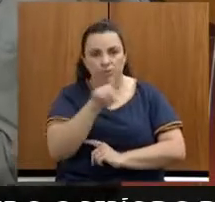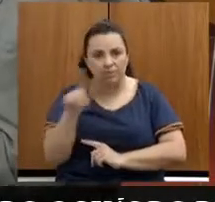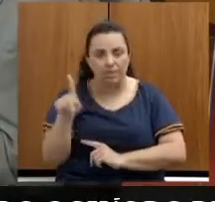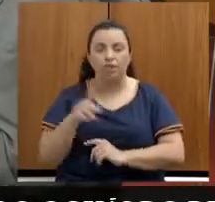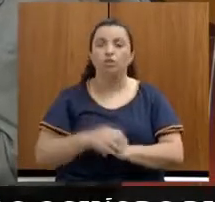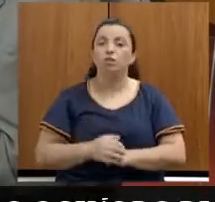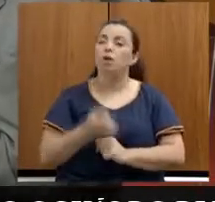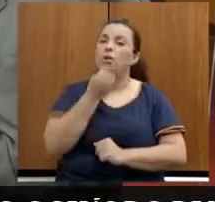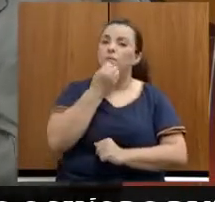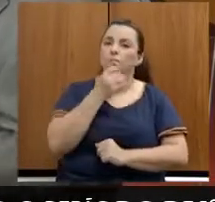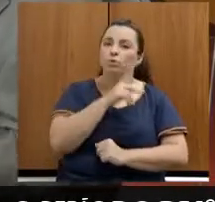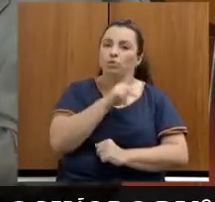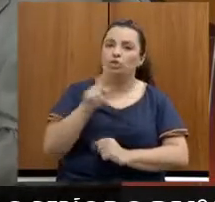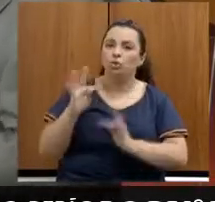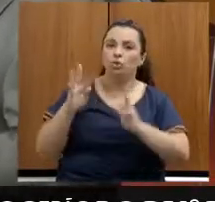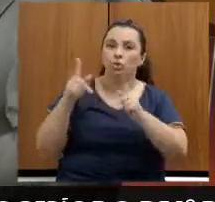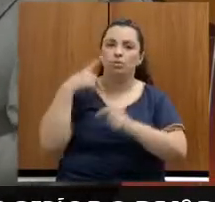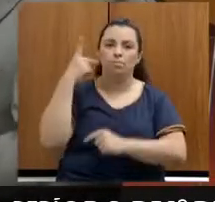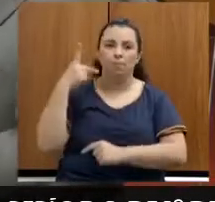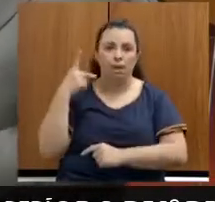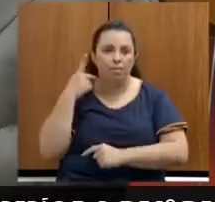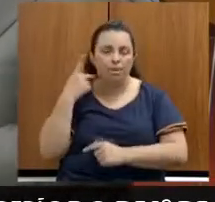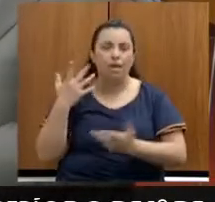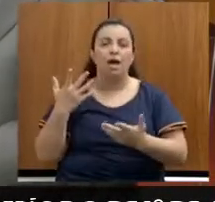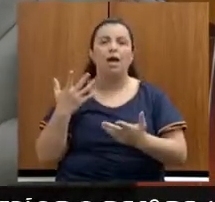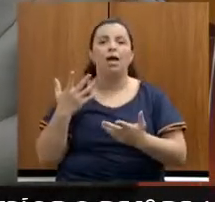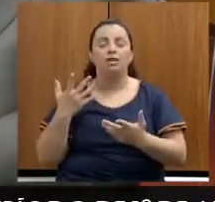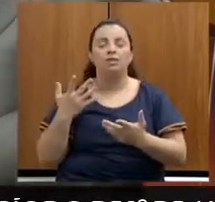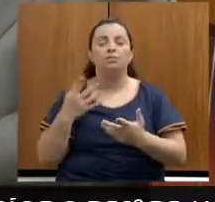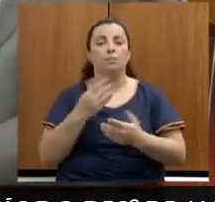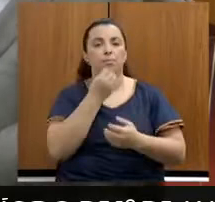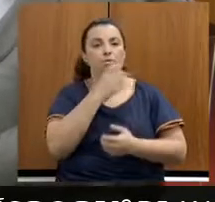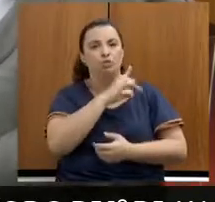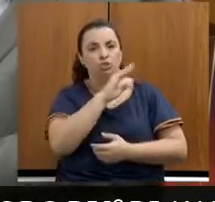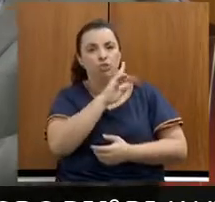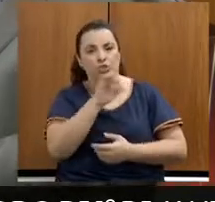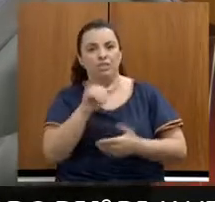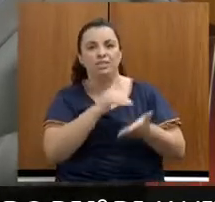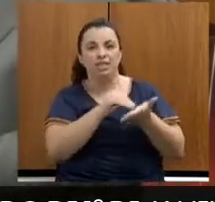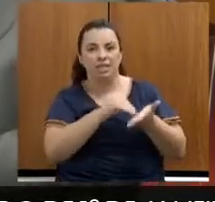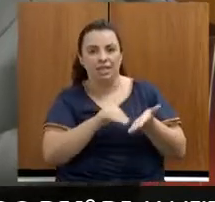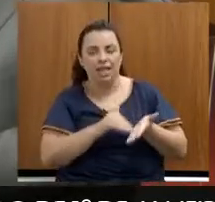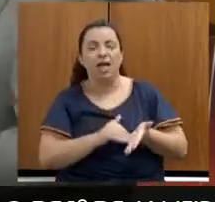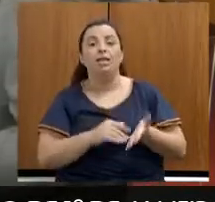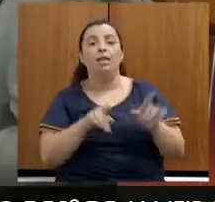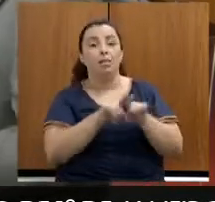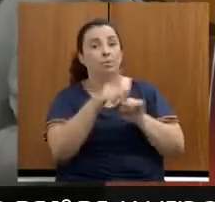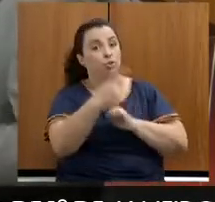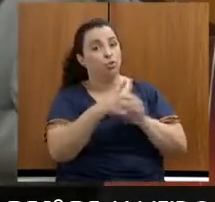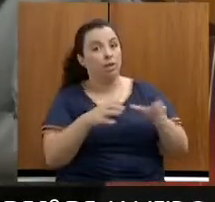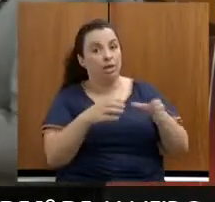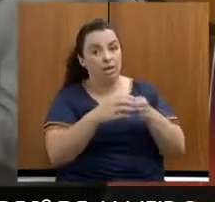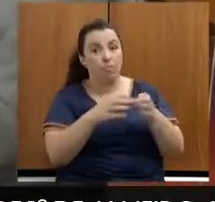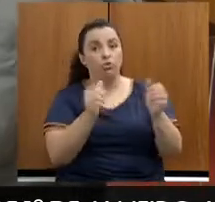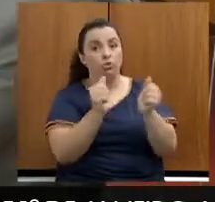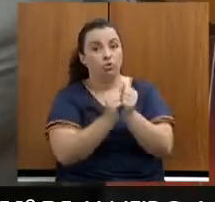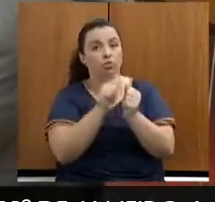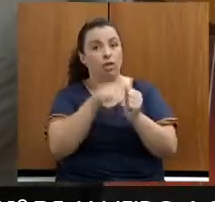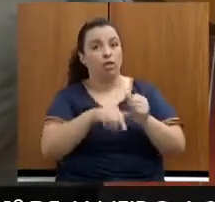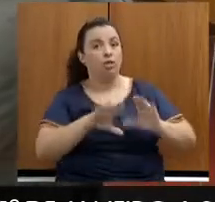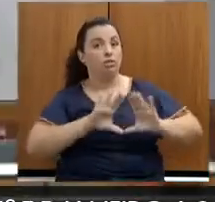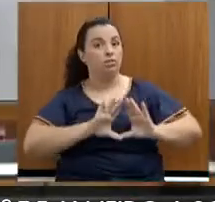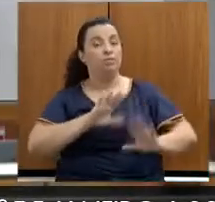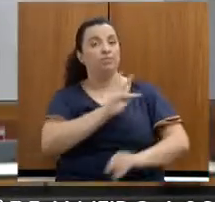colegas parlamentares, bom dia à secretária Elisabeth, bom dia a toda a sua equipe que a acompanha nesse Assembleia